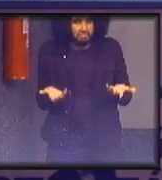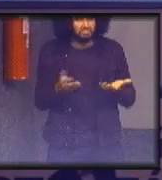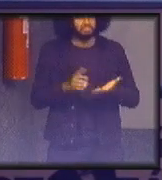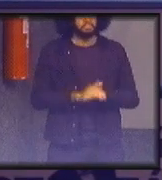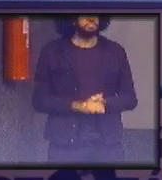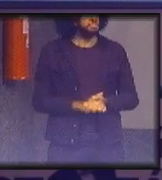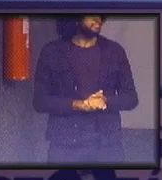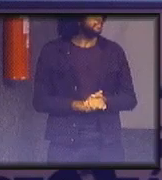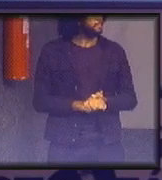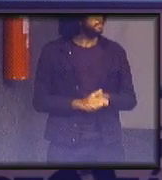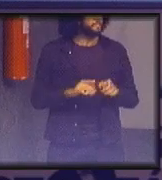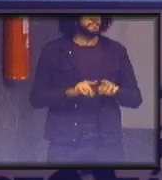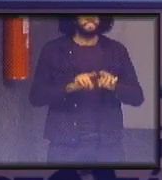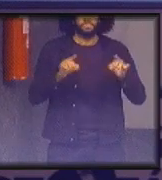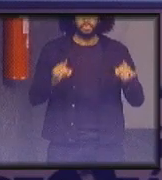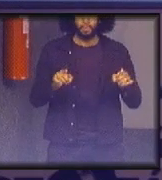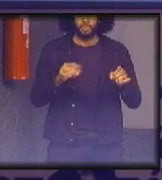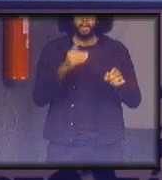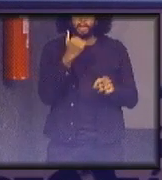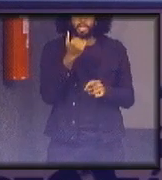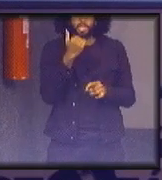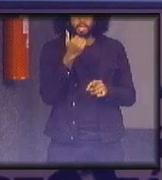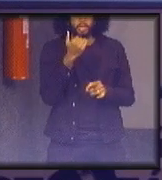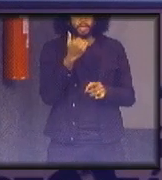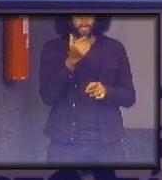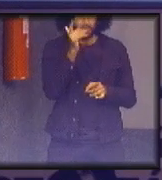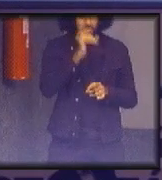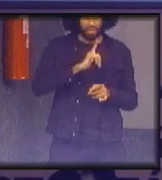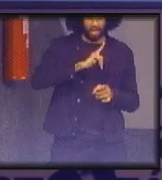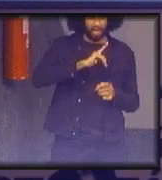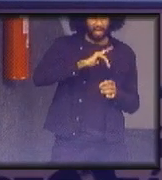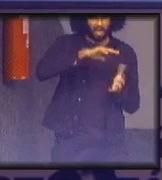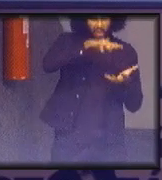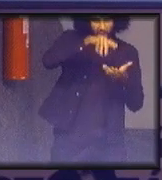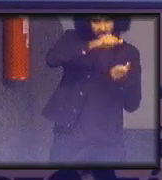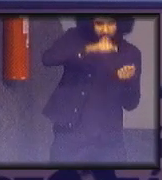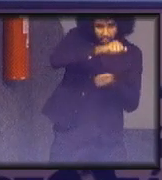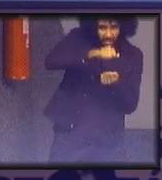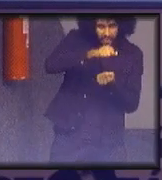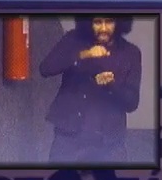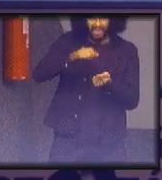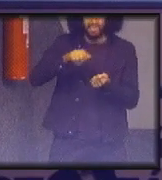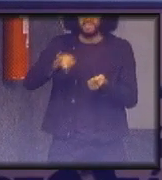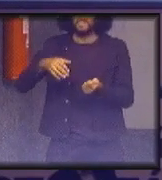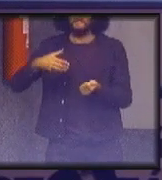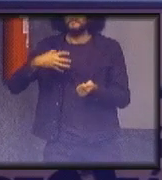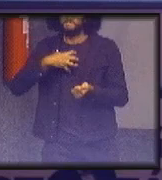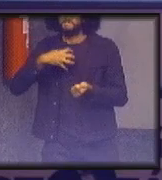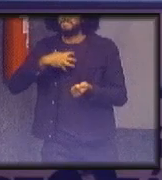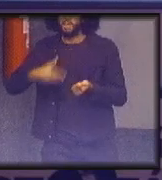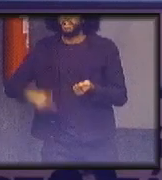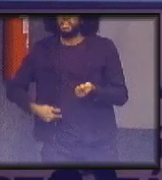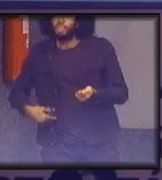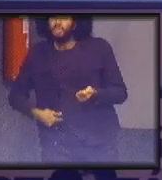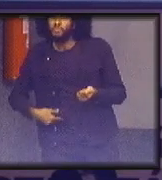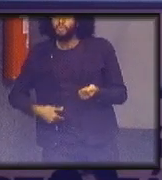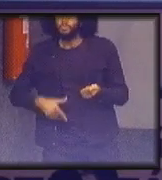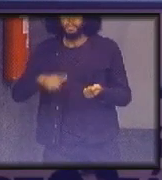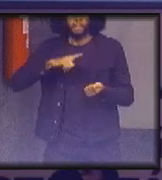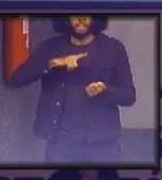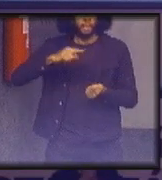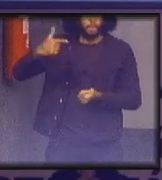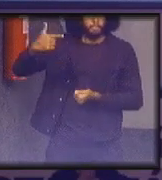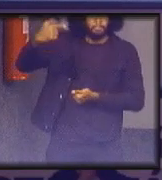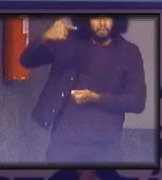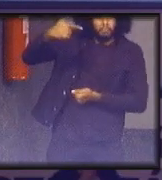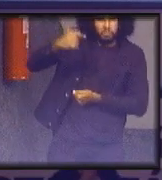mas ninguém é sustentável passando fome ninguém é sustentável tomando tiro seis